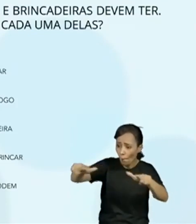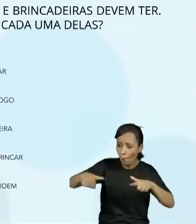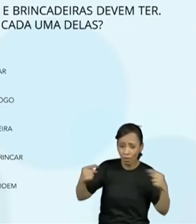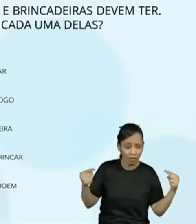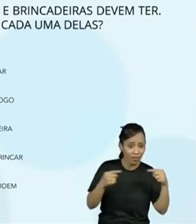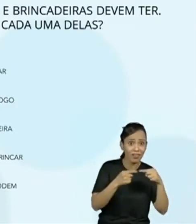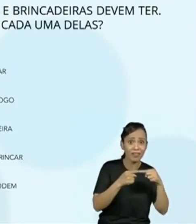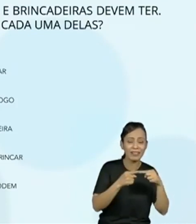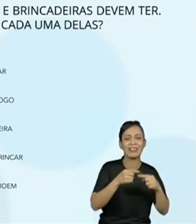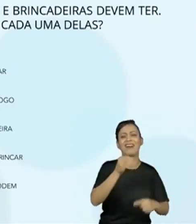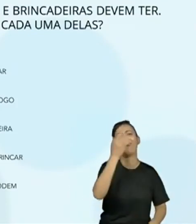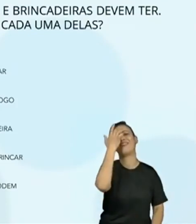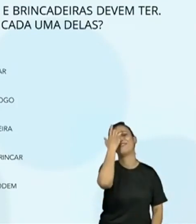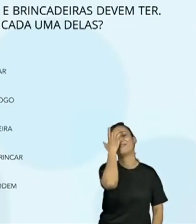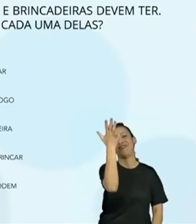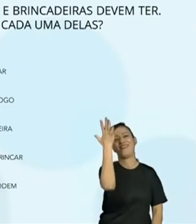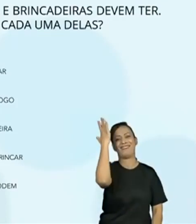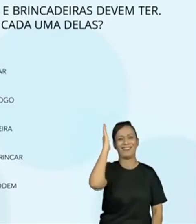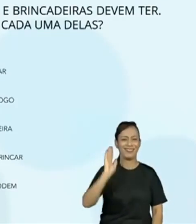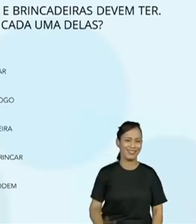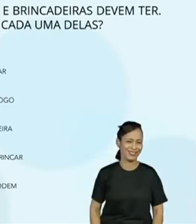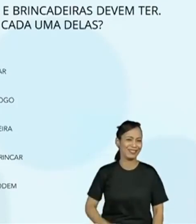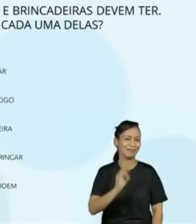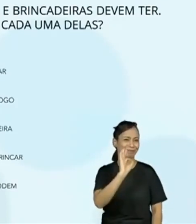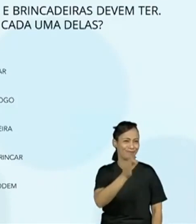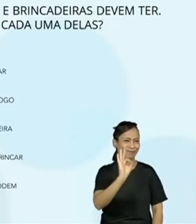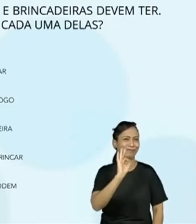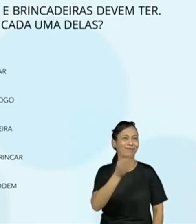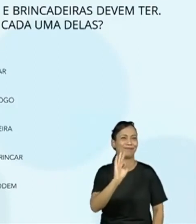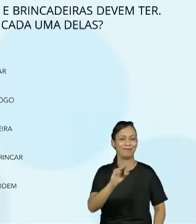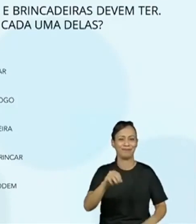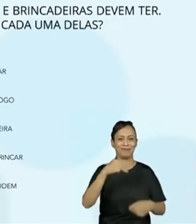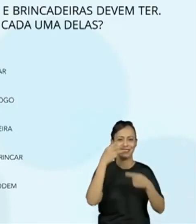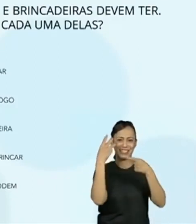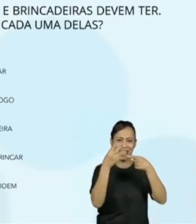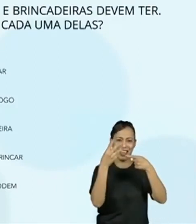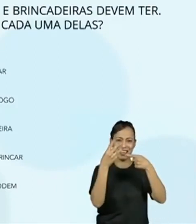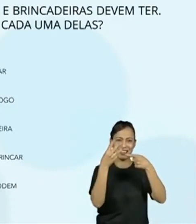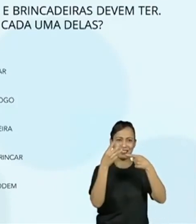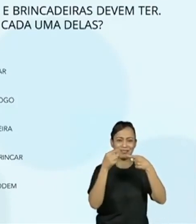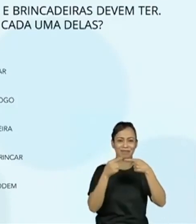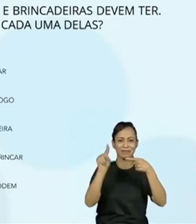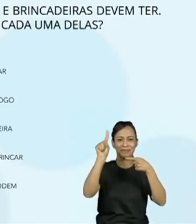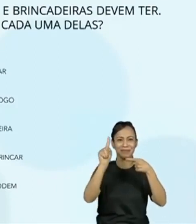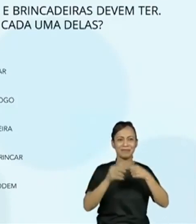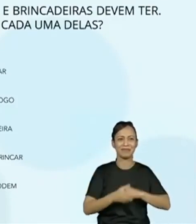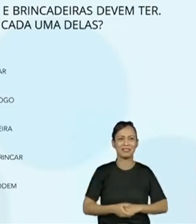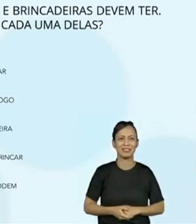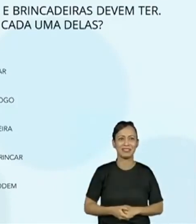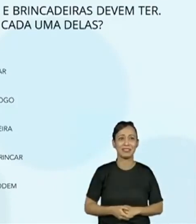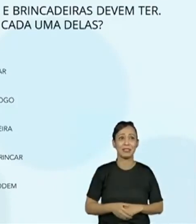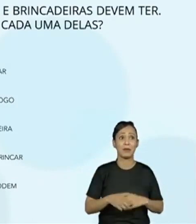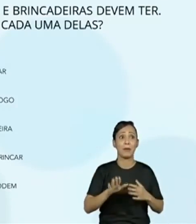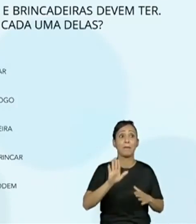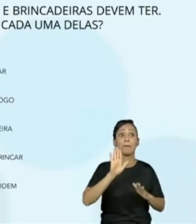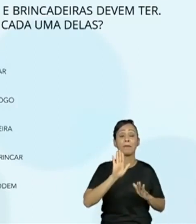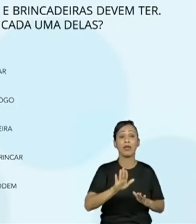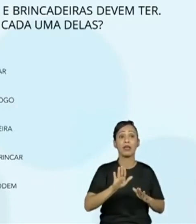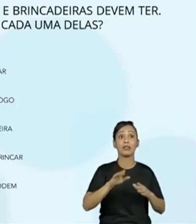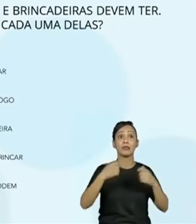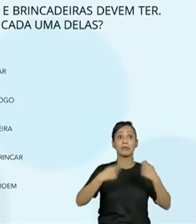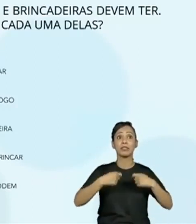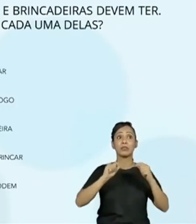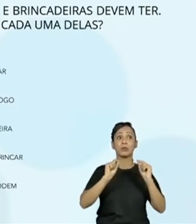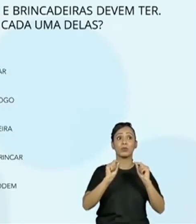fácil. Realmente, local indica onde brincar ou jogar. Perfeito. Aí é o número quatro que você tem que